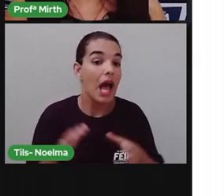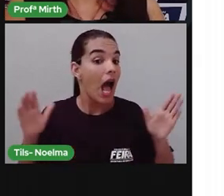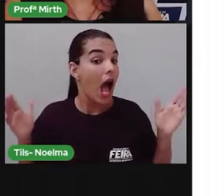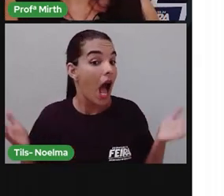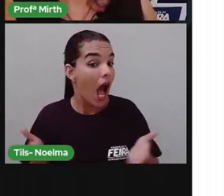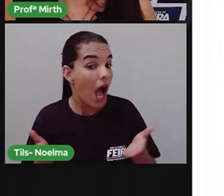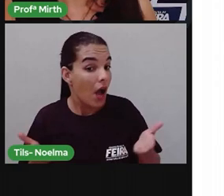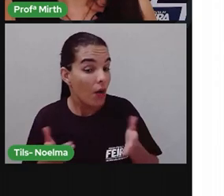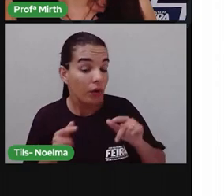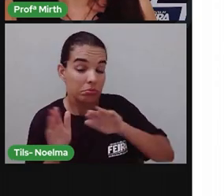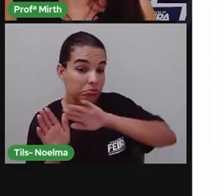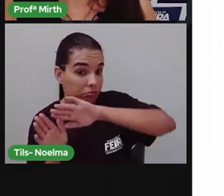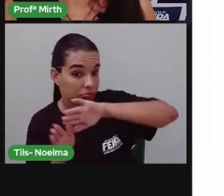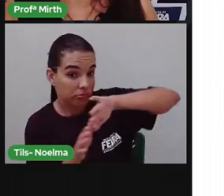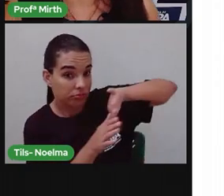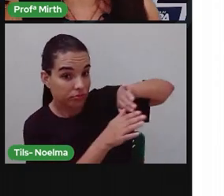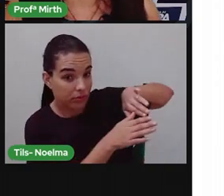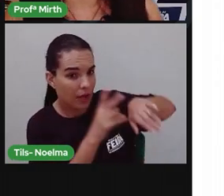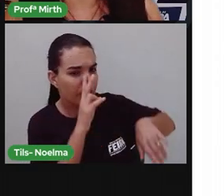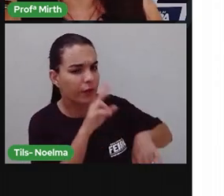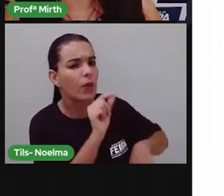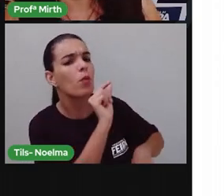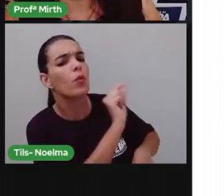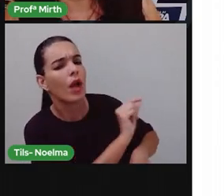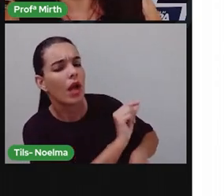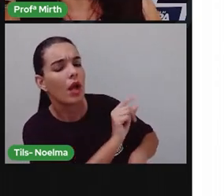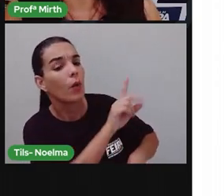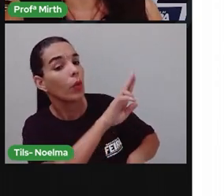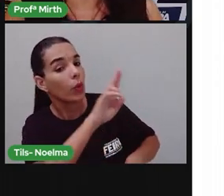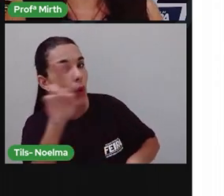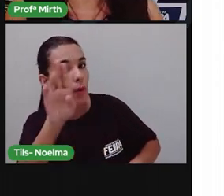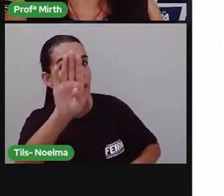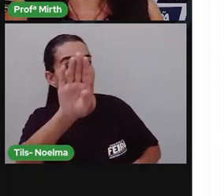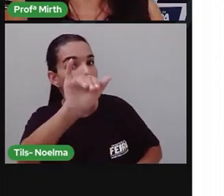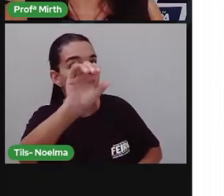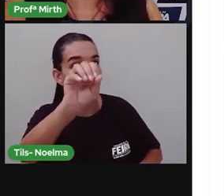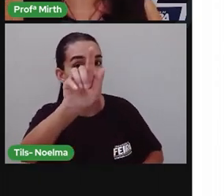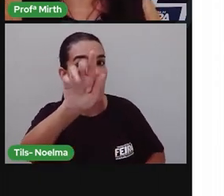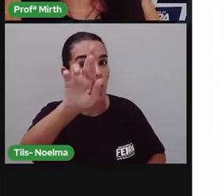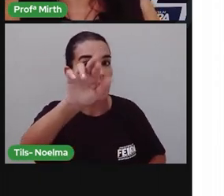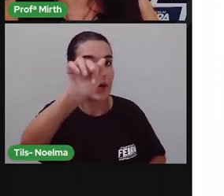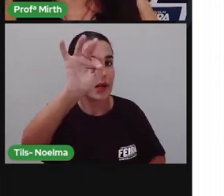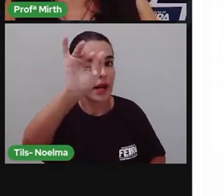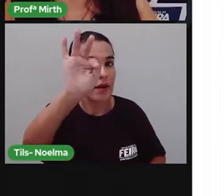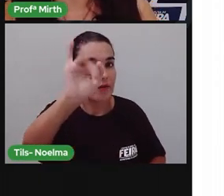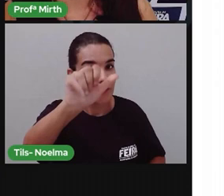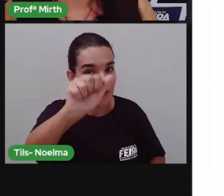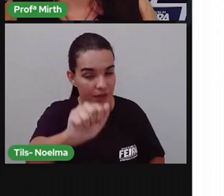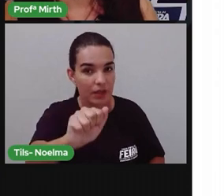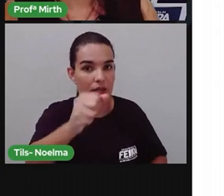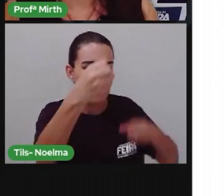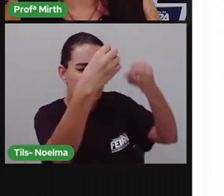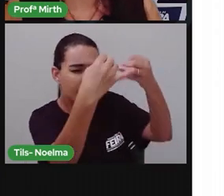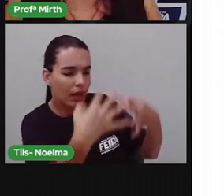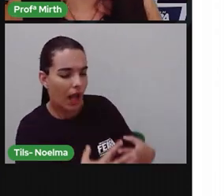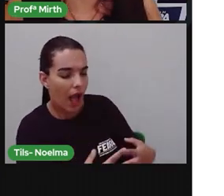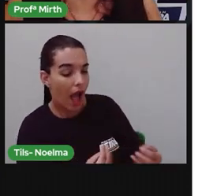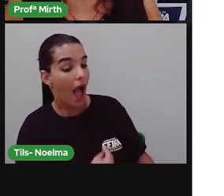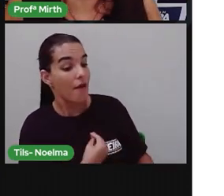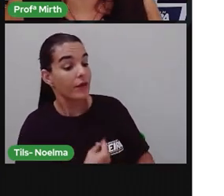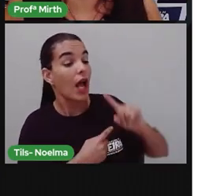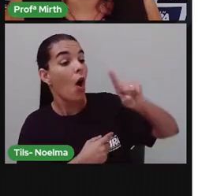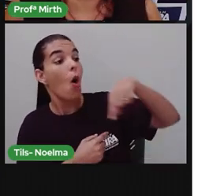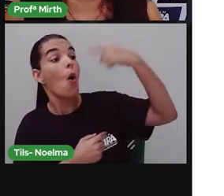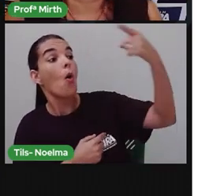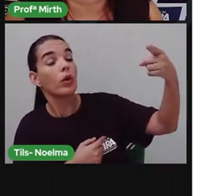Isso que a gente acabou de ver é uma biografia. Que a Prod diz que a biografia é contar a vida de alguém. Mas e